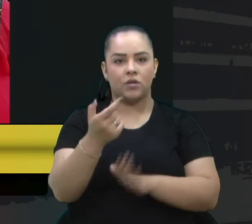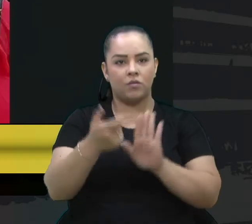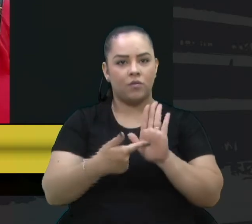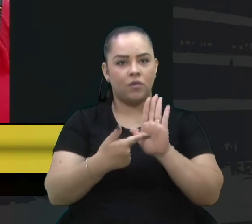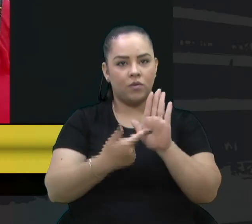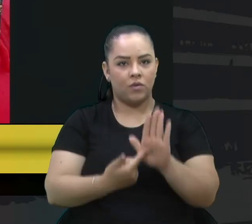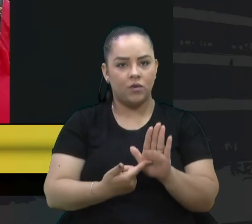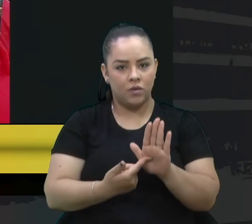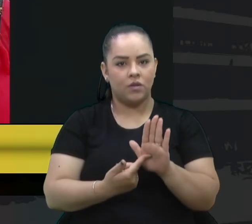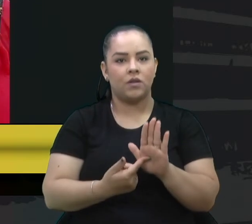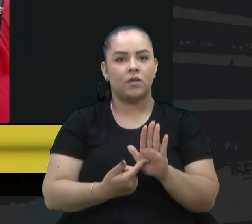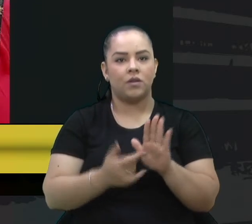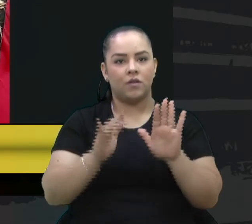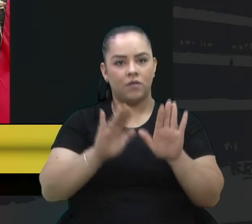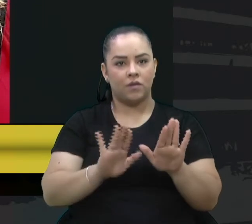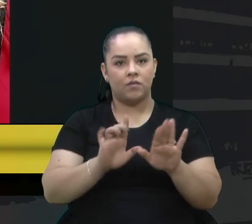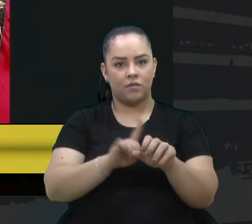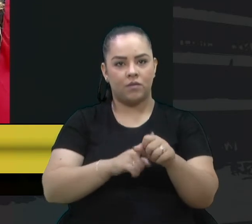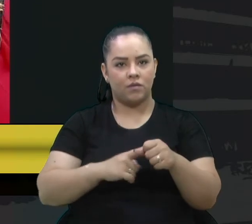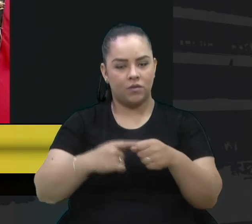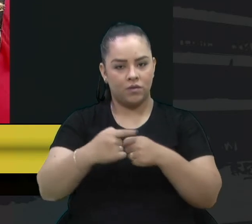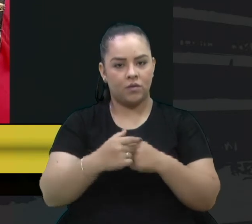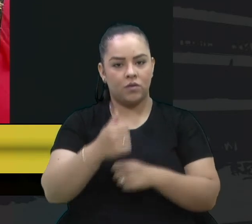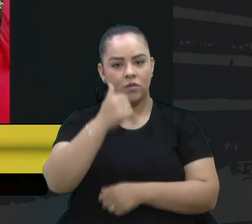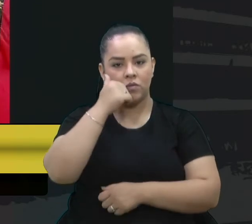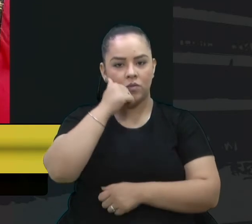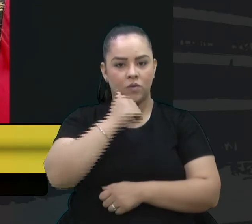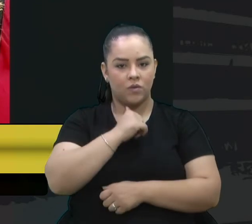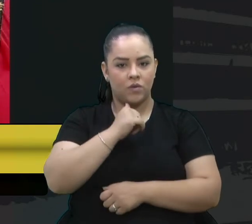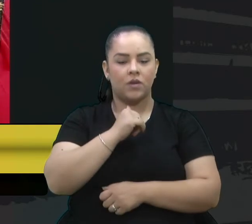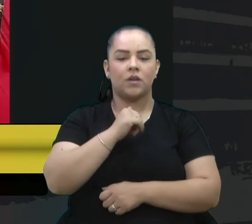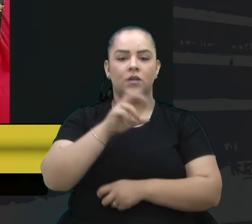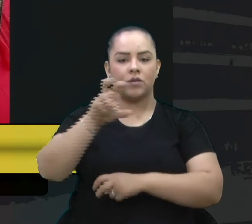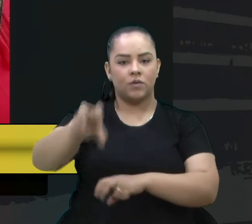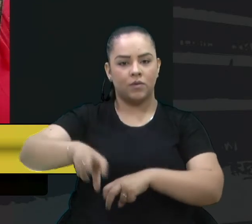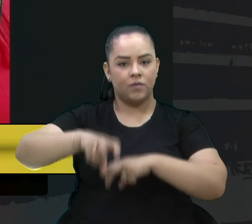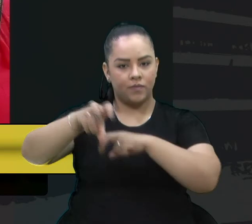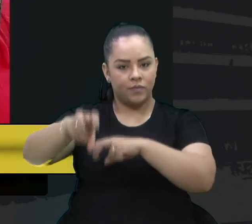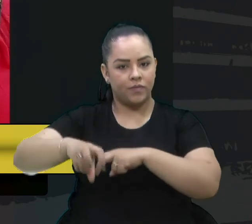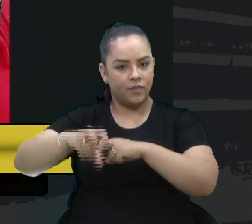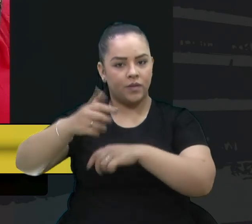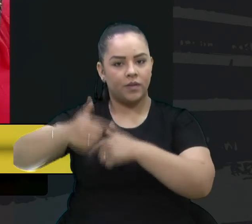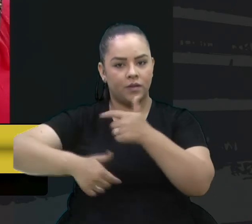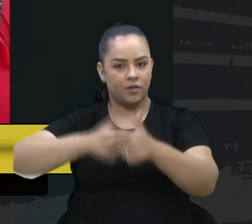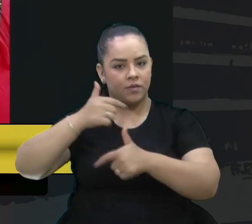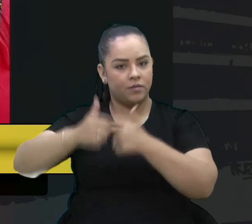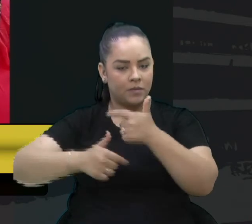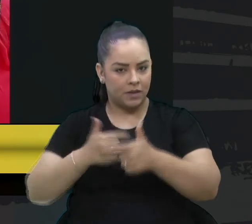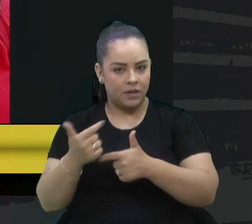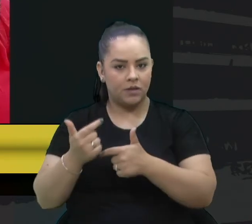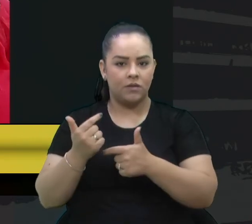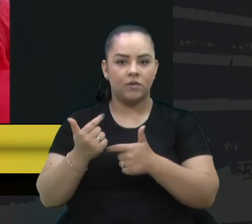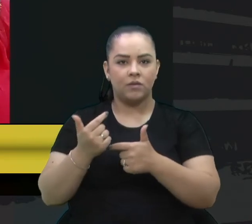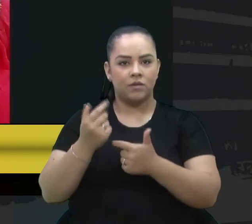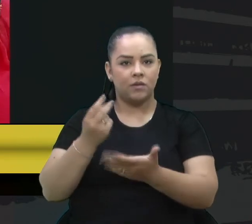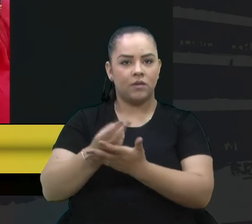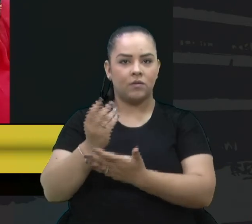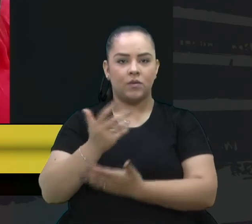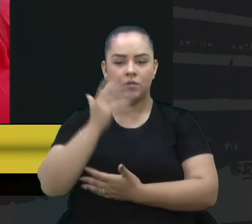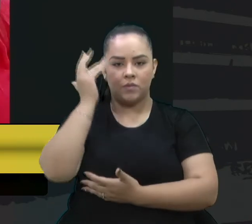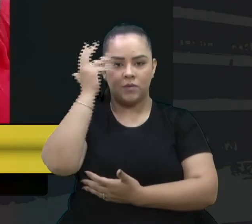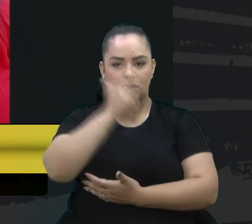para a cidade de mulheres do nosso interior que trabalham de uma forma muito bonita